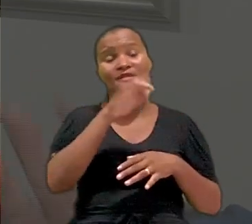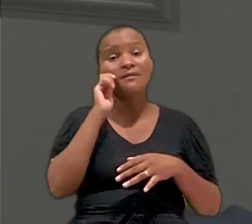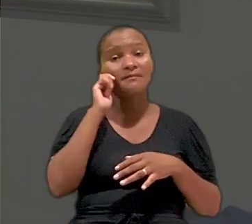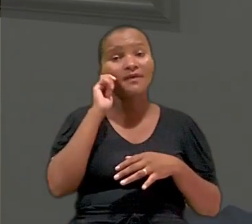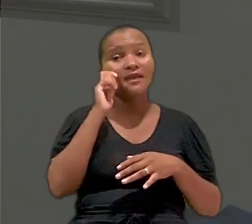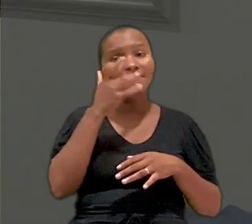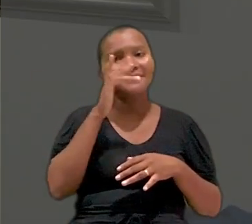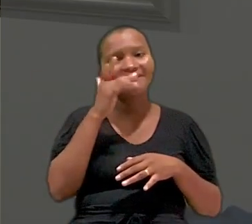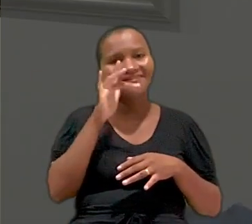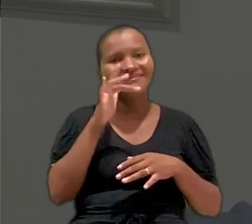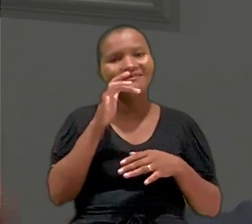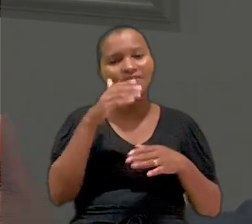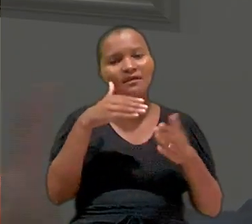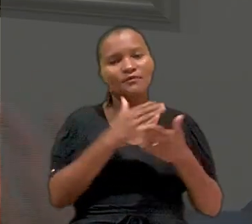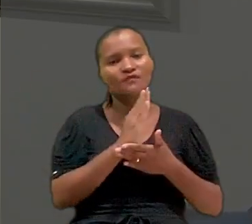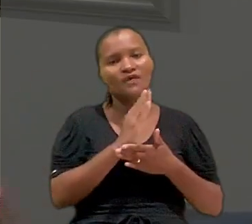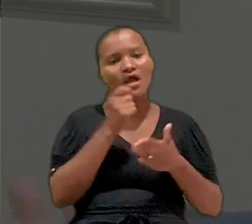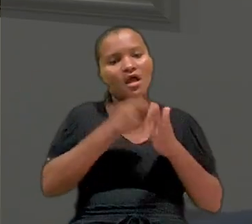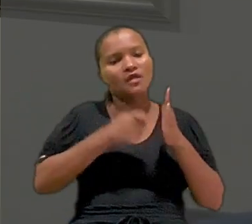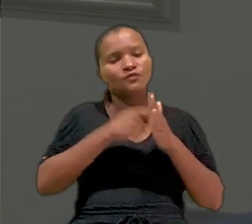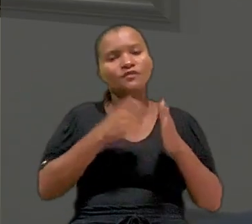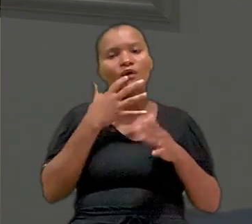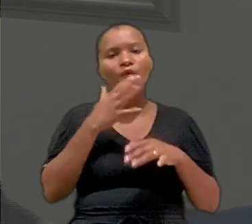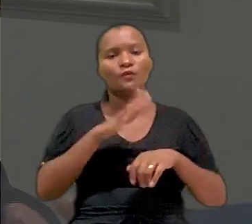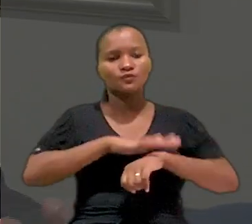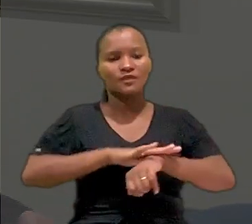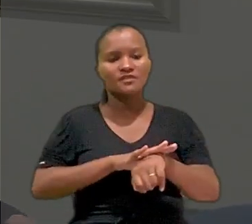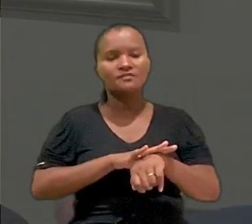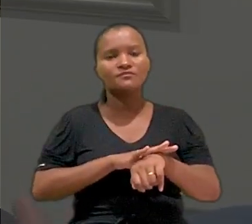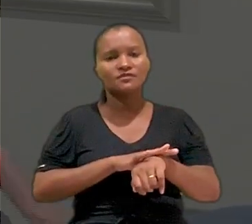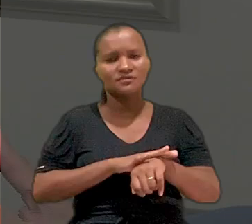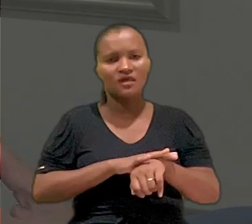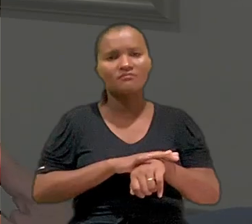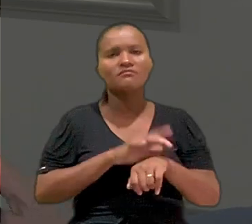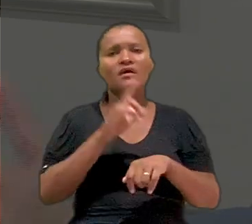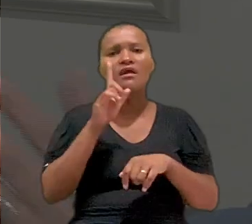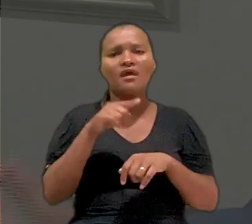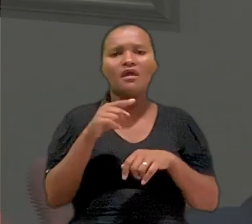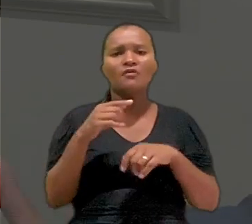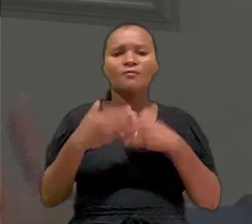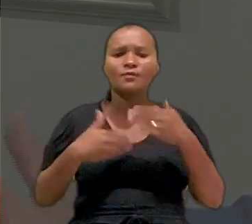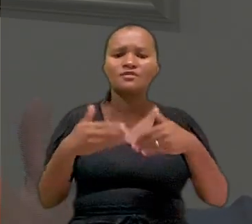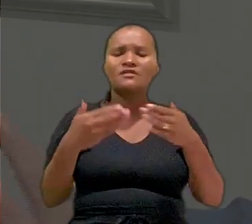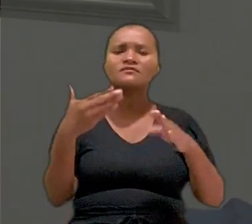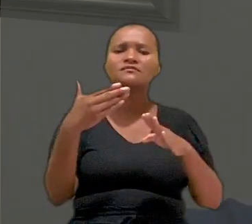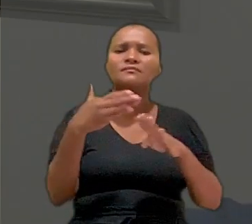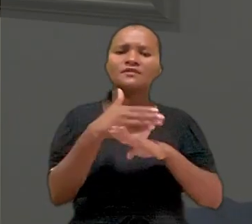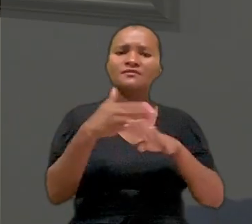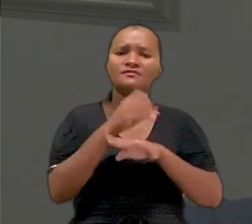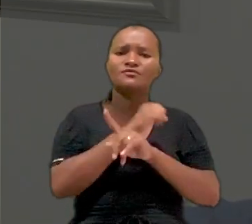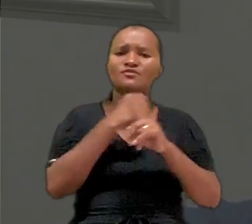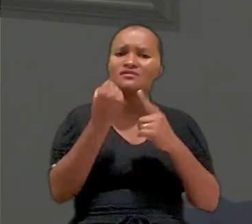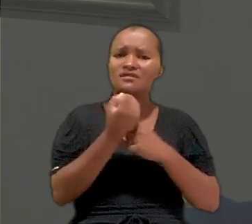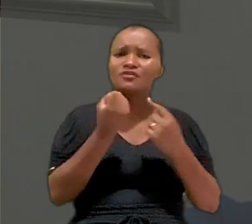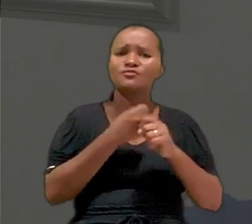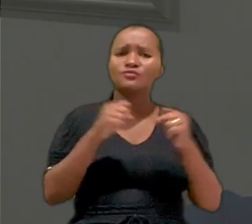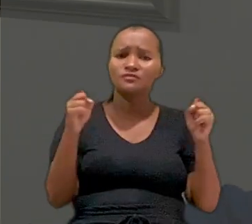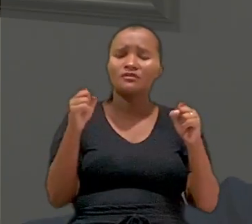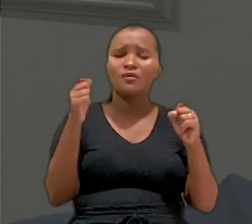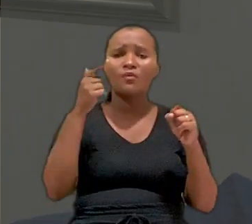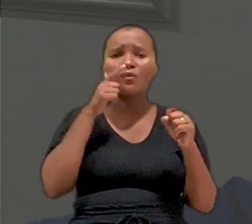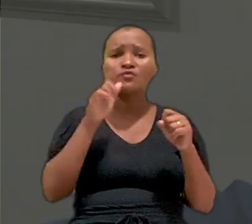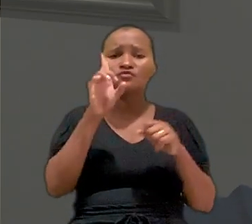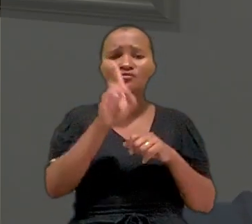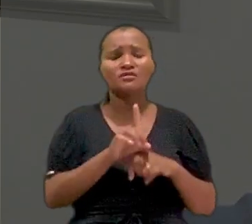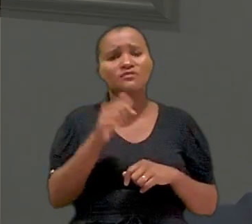a luta contra o racismo. E isso é fruto do quê? De um processo de participação da sociedade muito grande, porque nos ajudou a